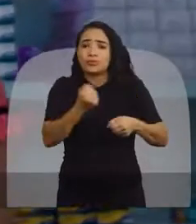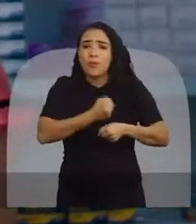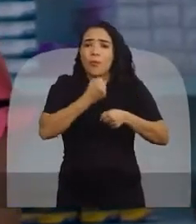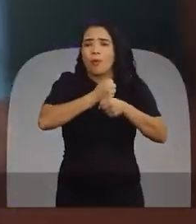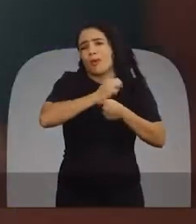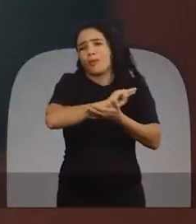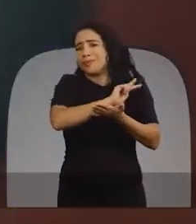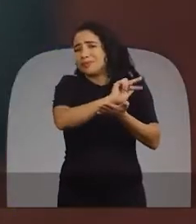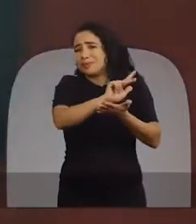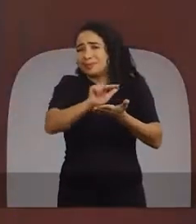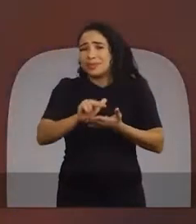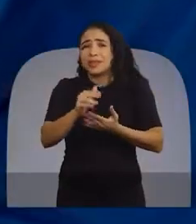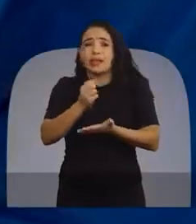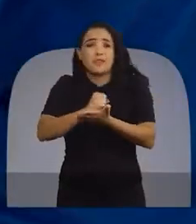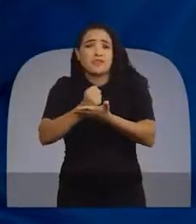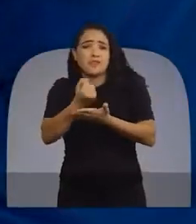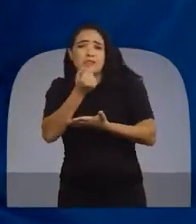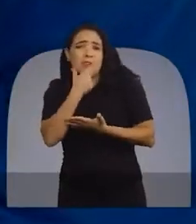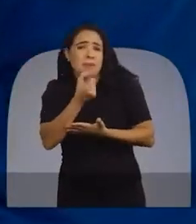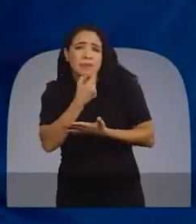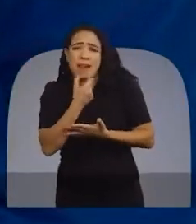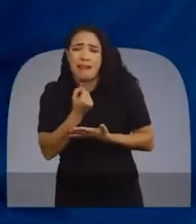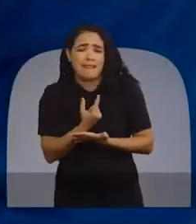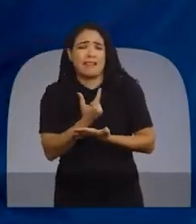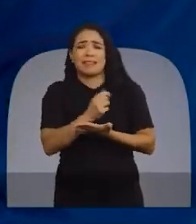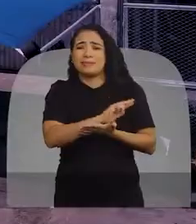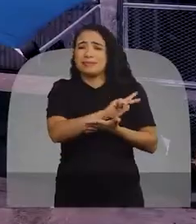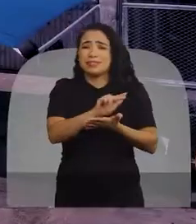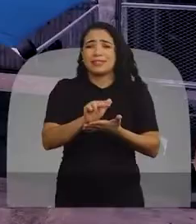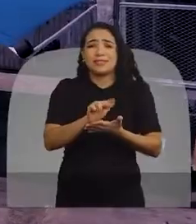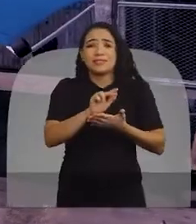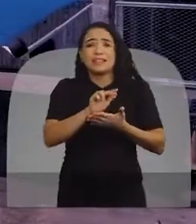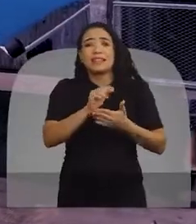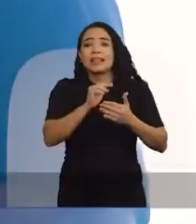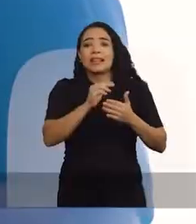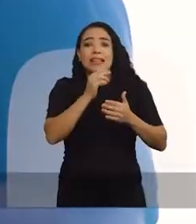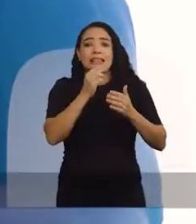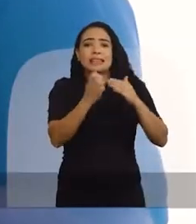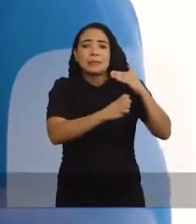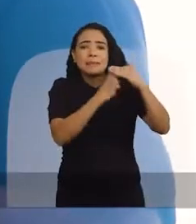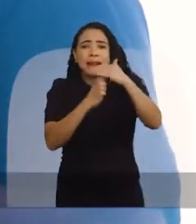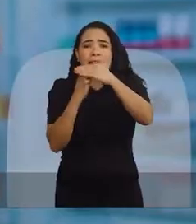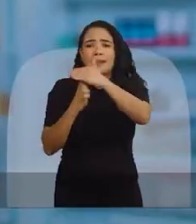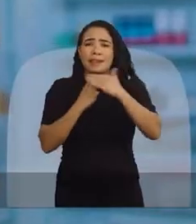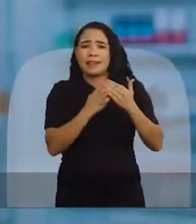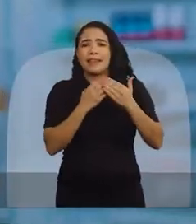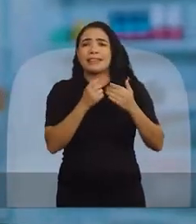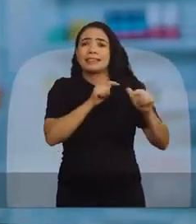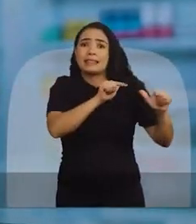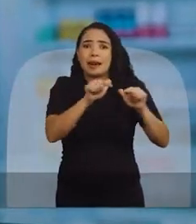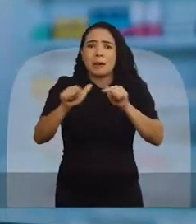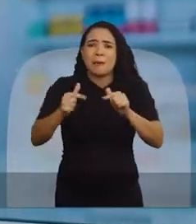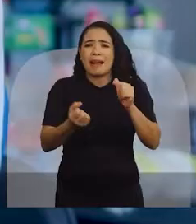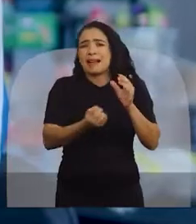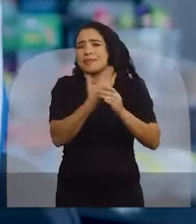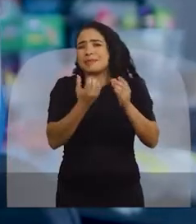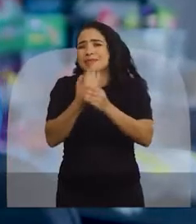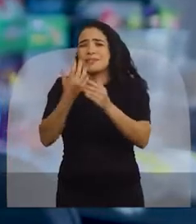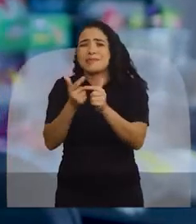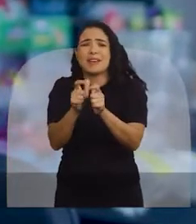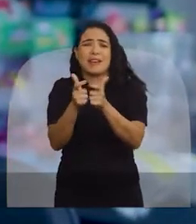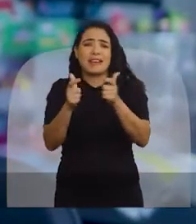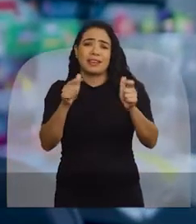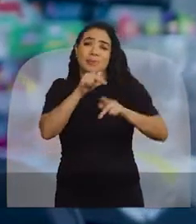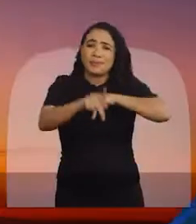farmácia, enfim. Uma atividade que gera milhares já de emprego aqui para toda essa população.